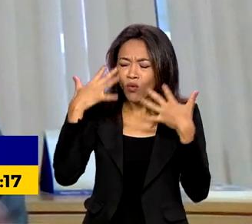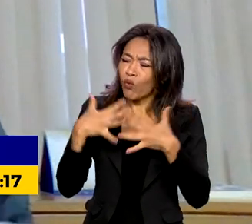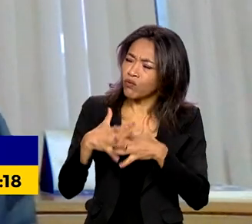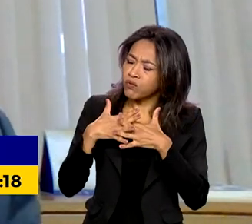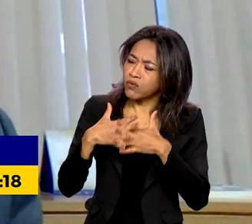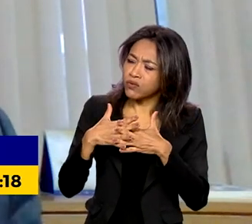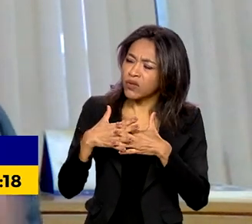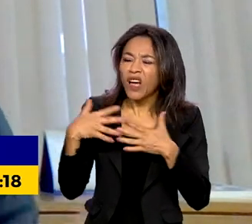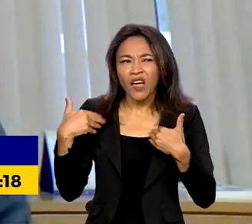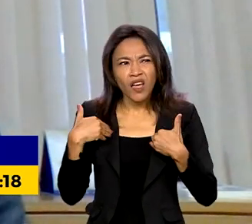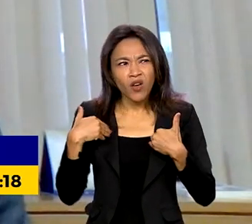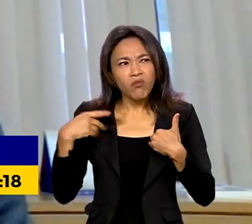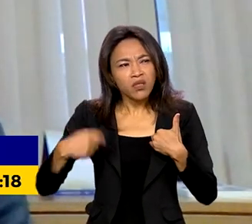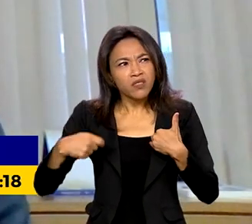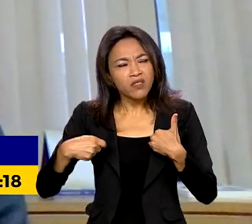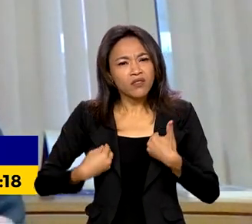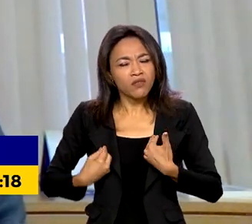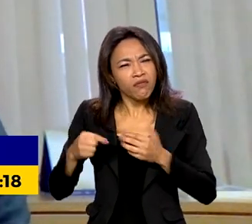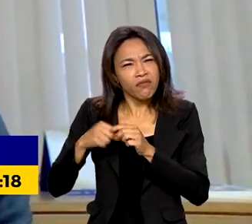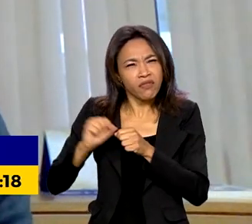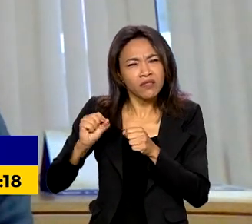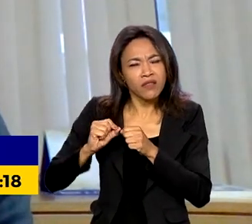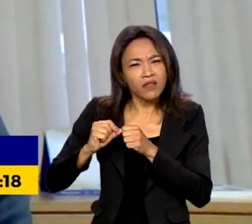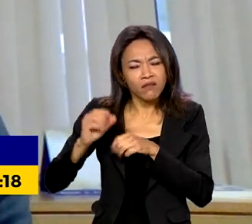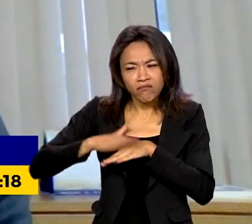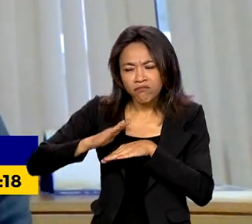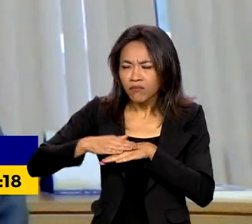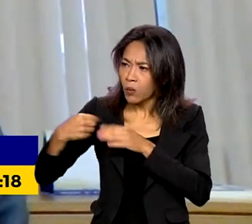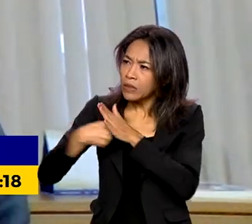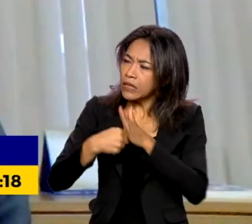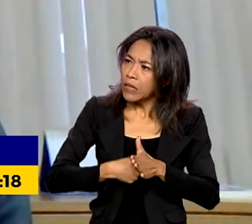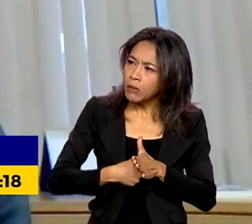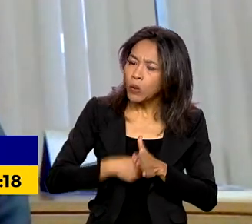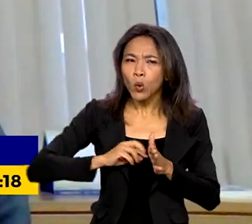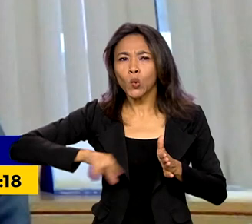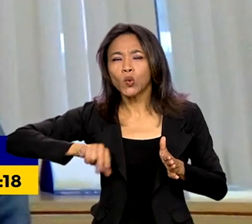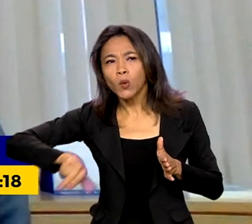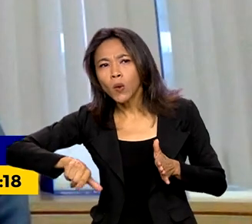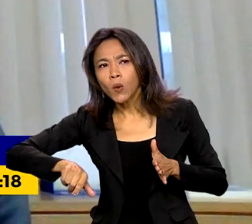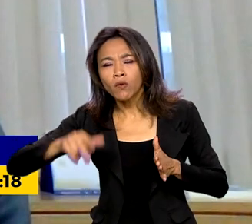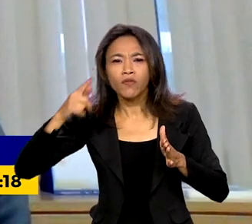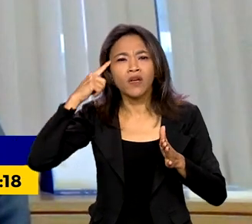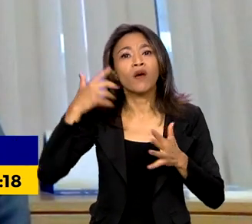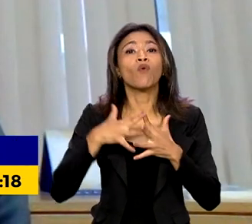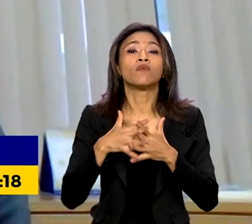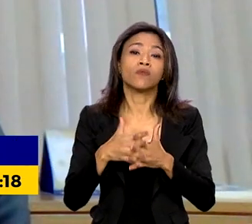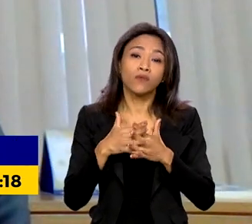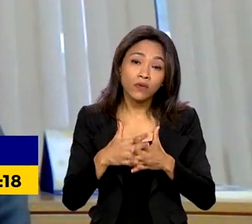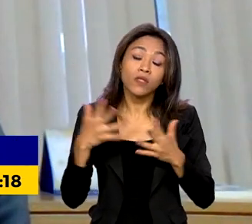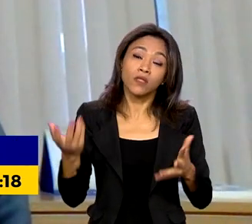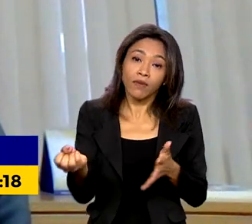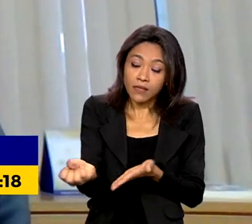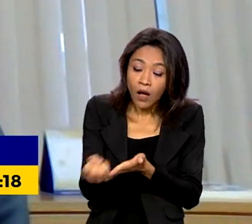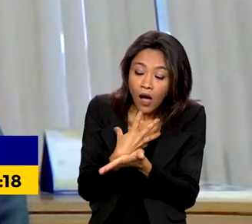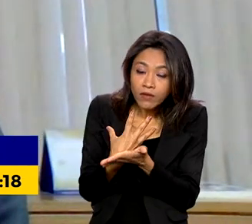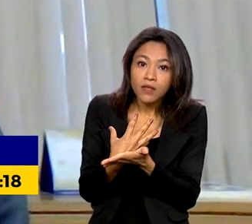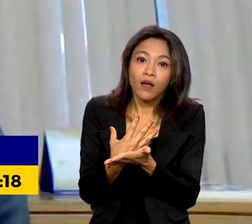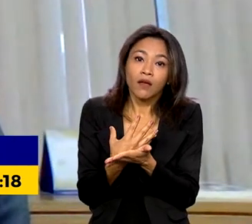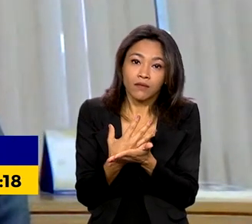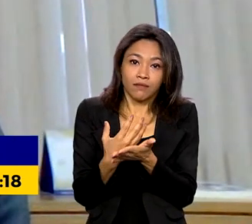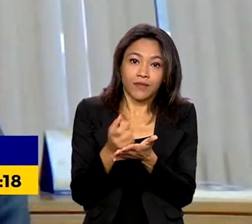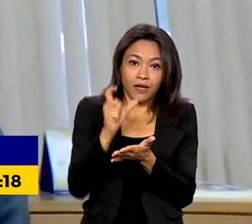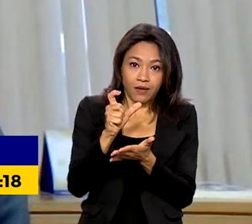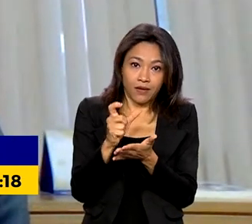né? Será que eu estou devendo o exame? Será que eu não estou? Então a gente vai propiciar isso na carteira digital de trânsito, o cidadão vai poder olhar.